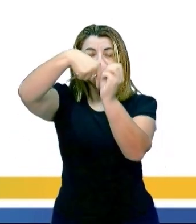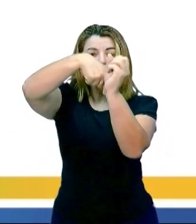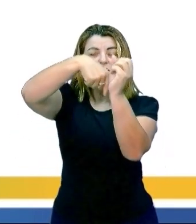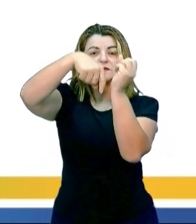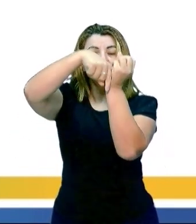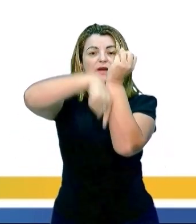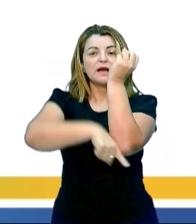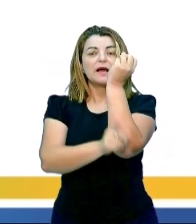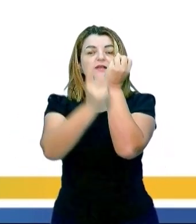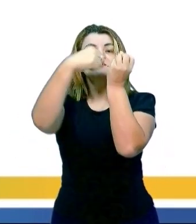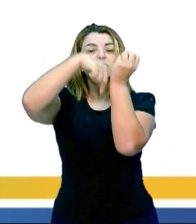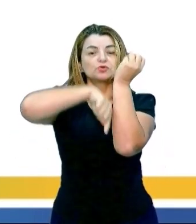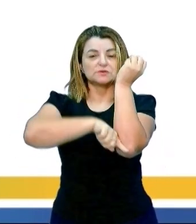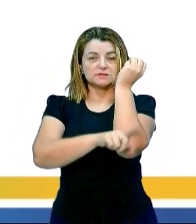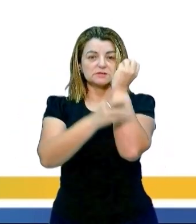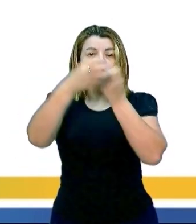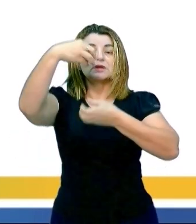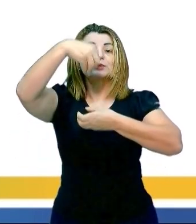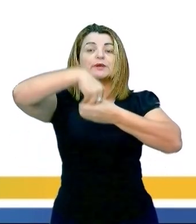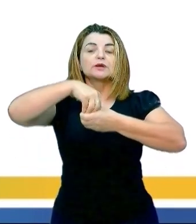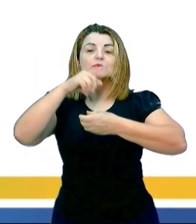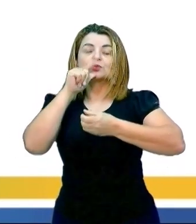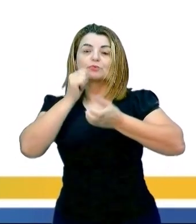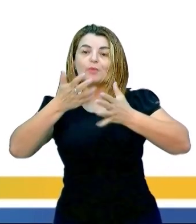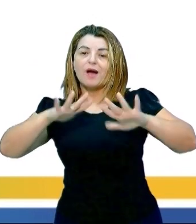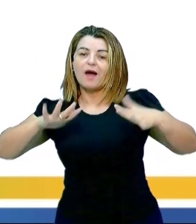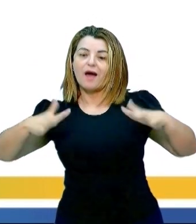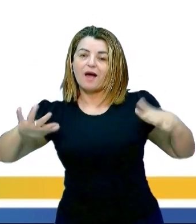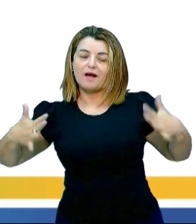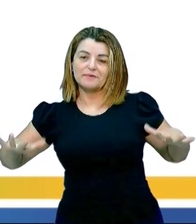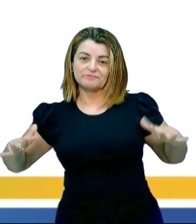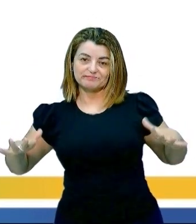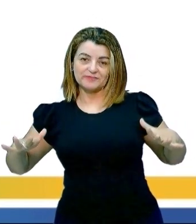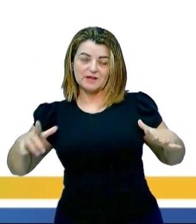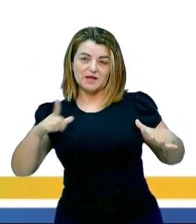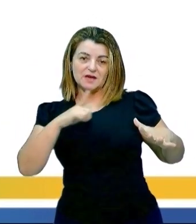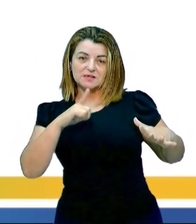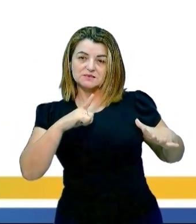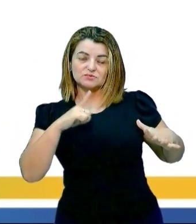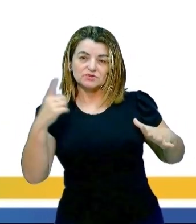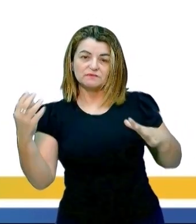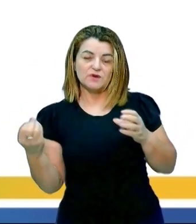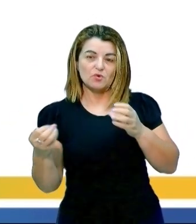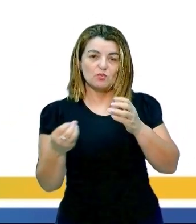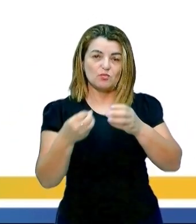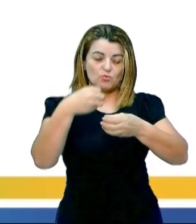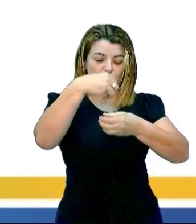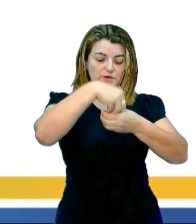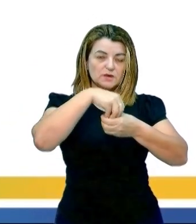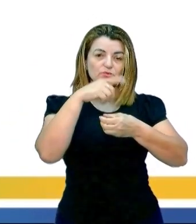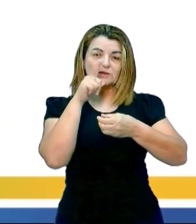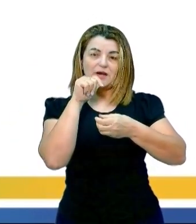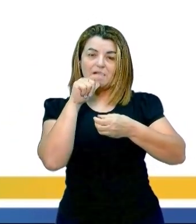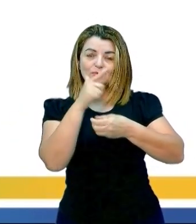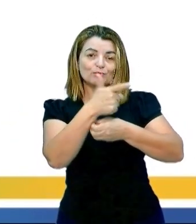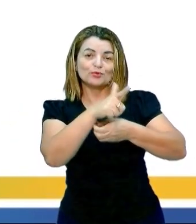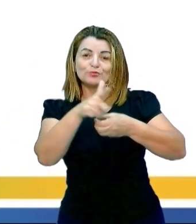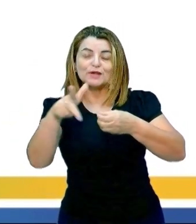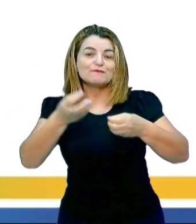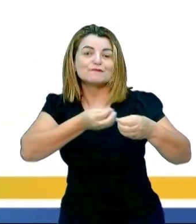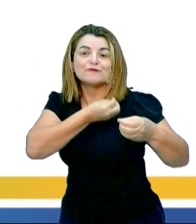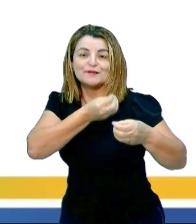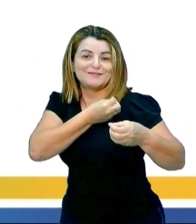mar. Se o gás de óxido de carbono não entrar, não estiver nessa água, não há